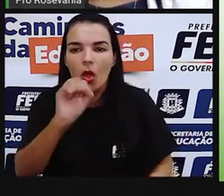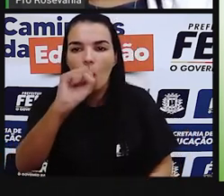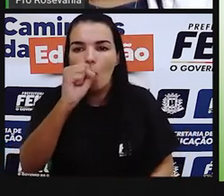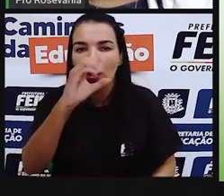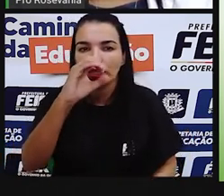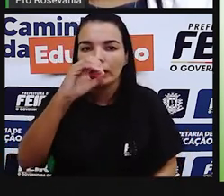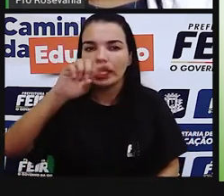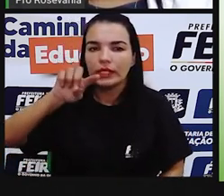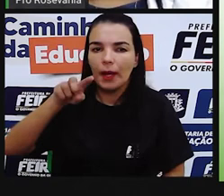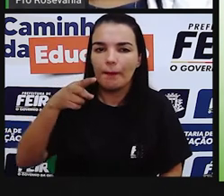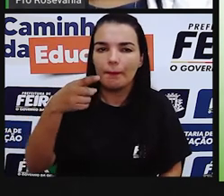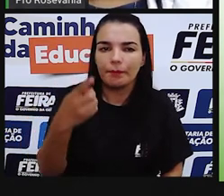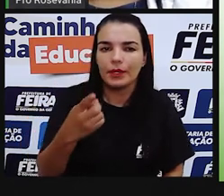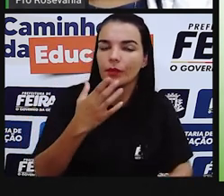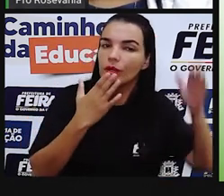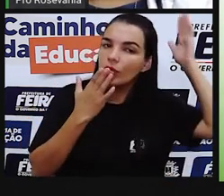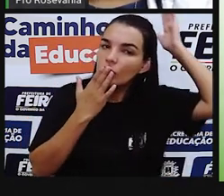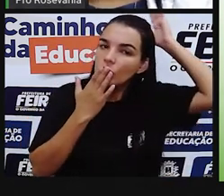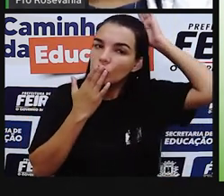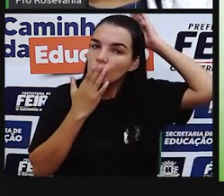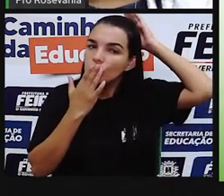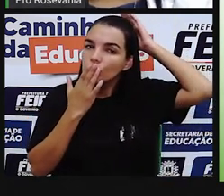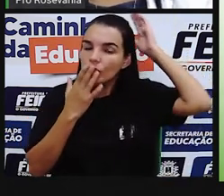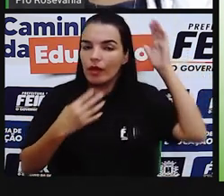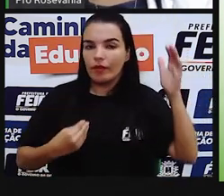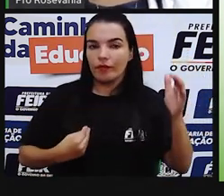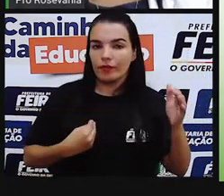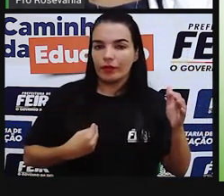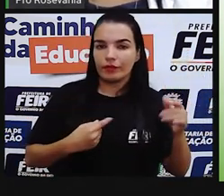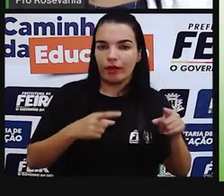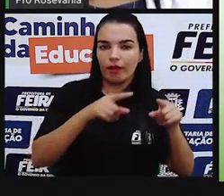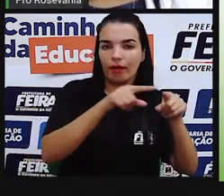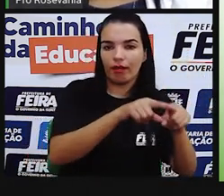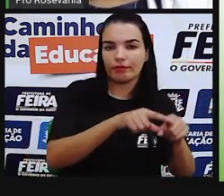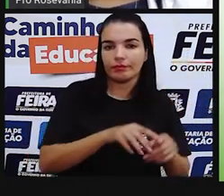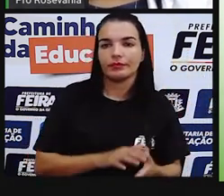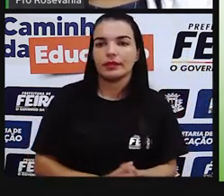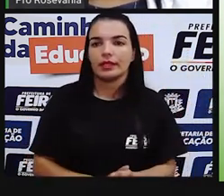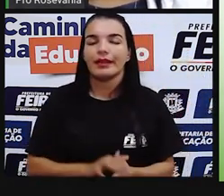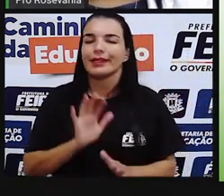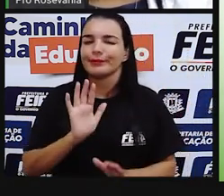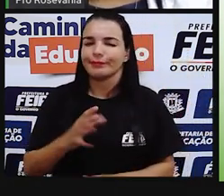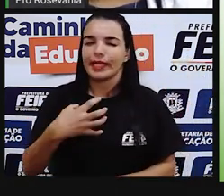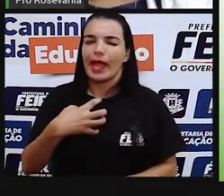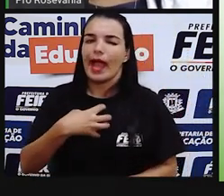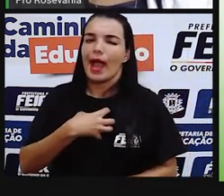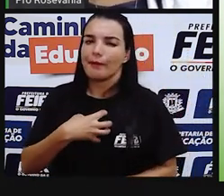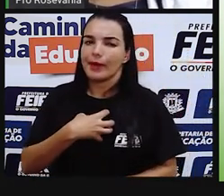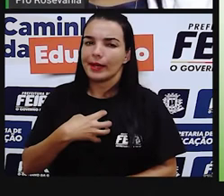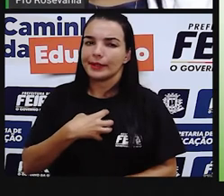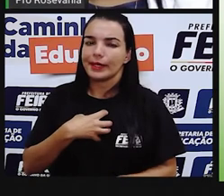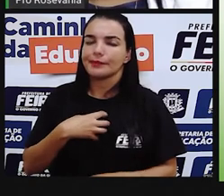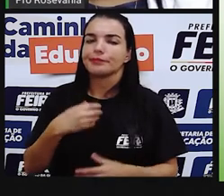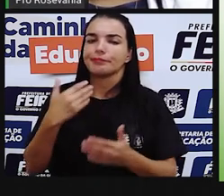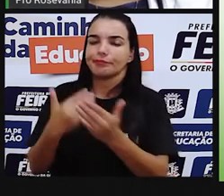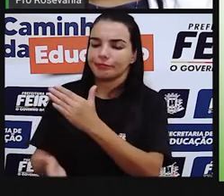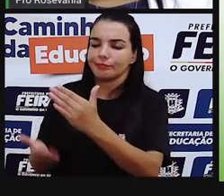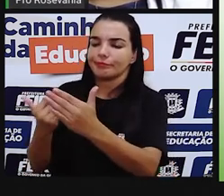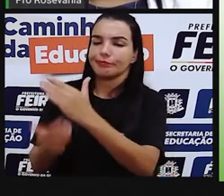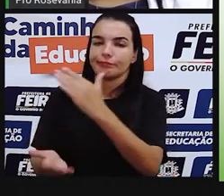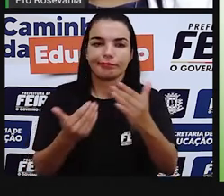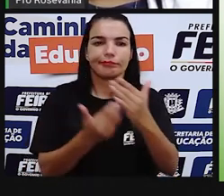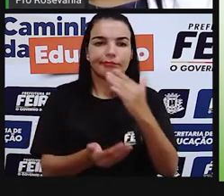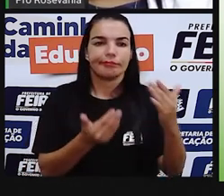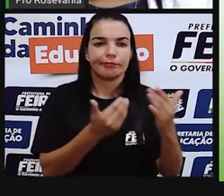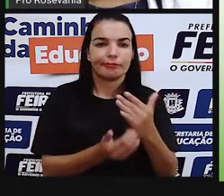número de conservação. Depois, cor verde, cultura baía, ó. Então, envolve aí, se envolve essa parte. Depois, eu vou lá com